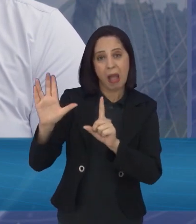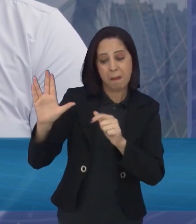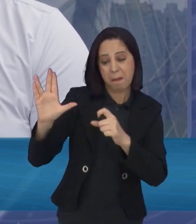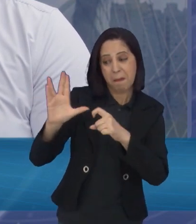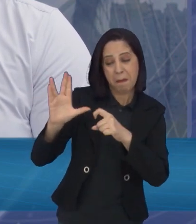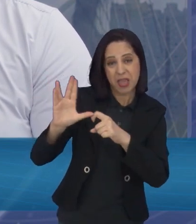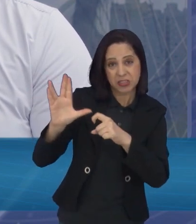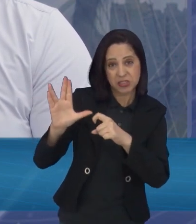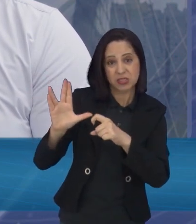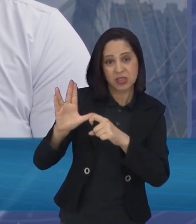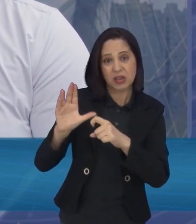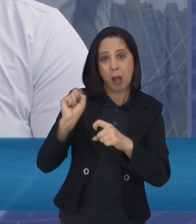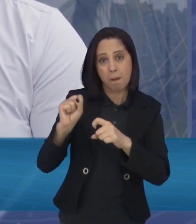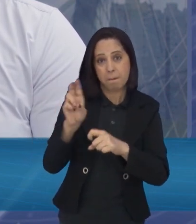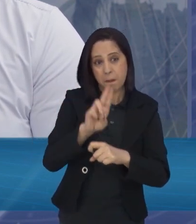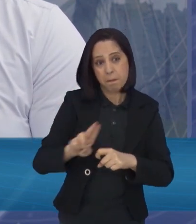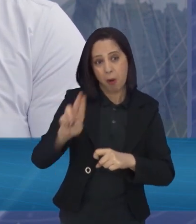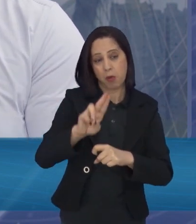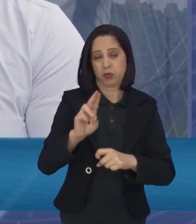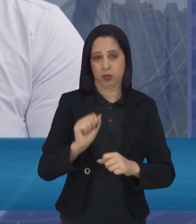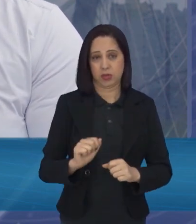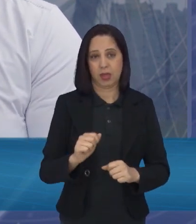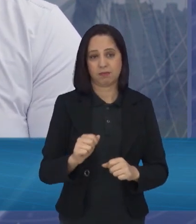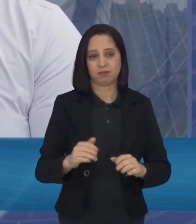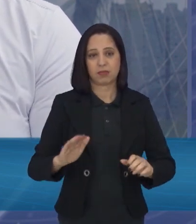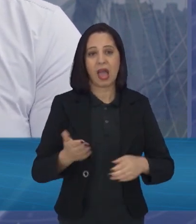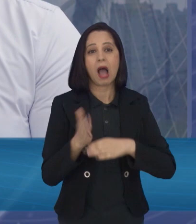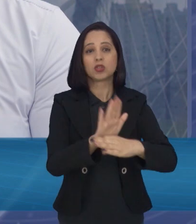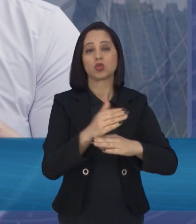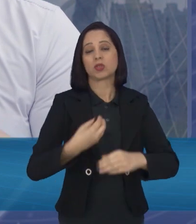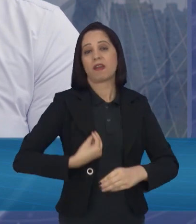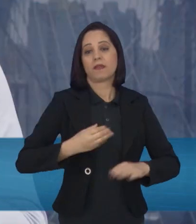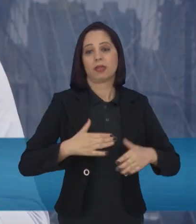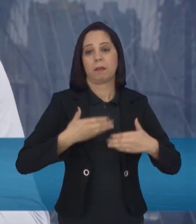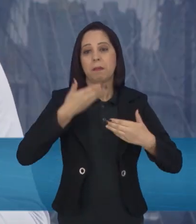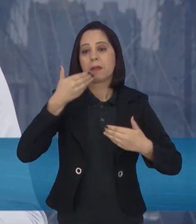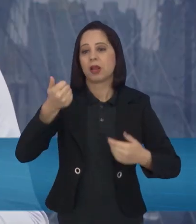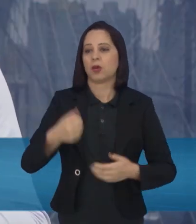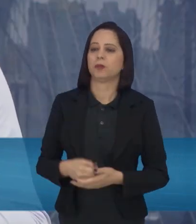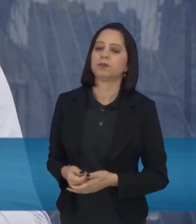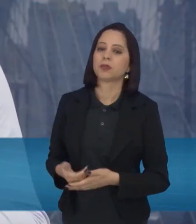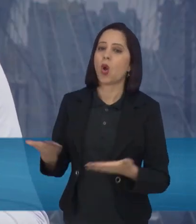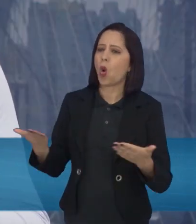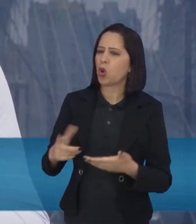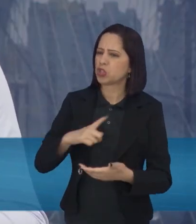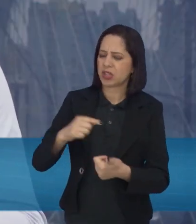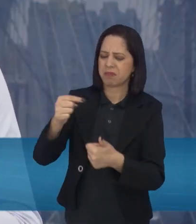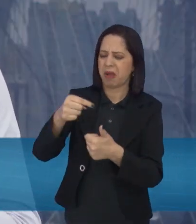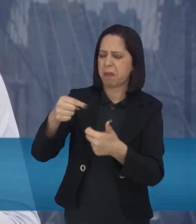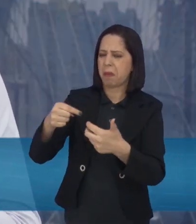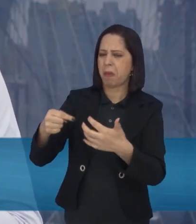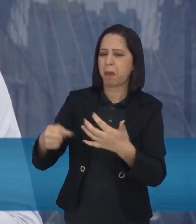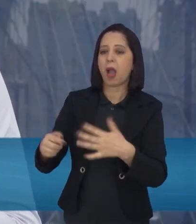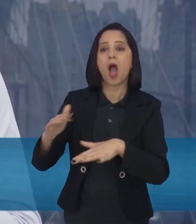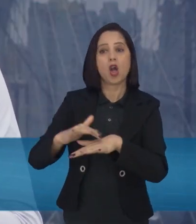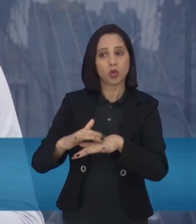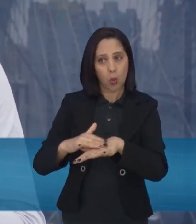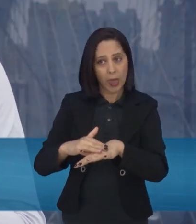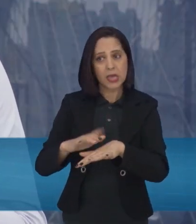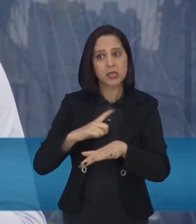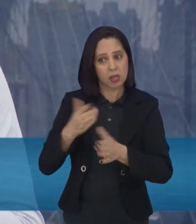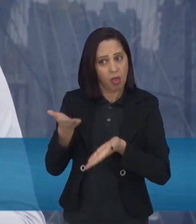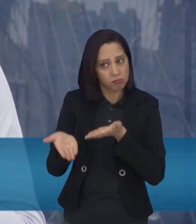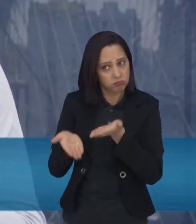melhorar a qualidade de vida dessas pessoas, por exemplo? Nós temos várias, hoje nós temos várias patologias que já tratamos com o cannabis